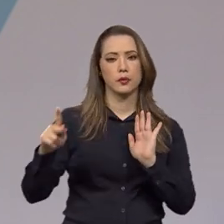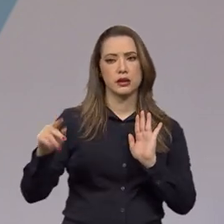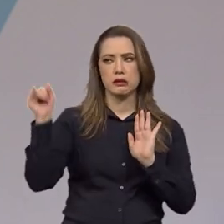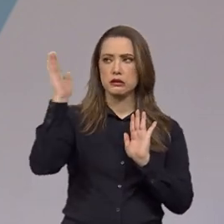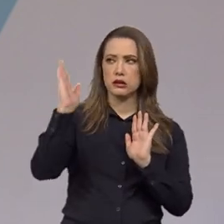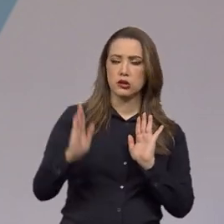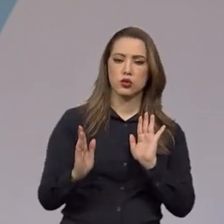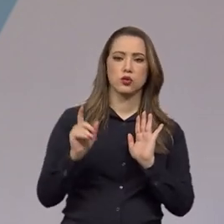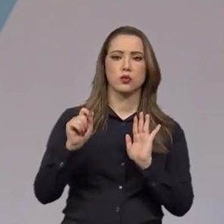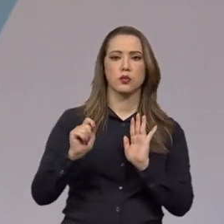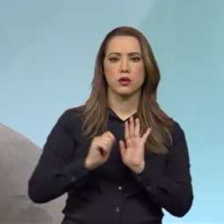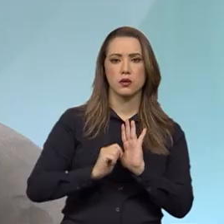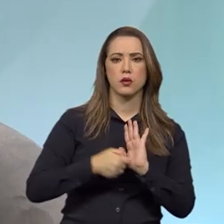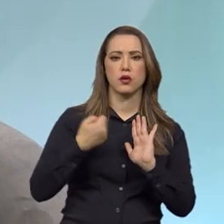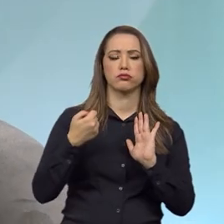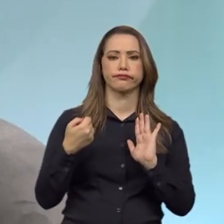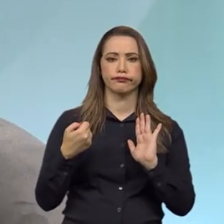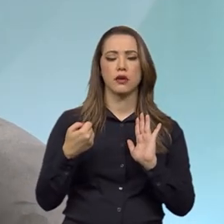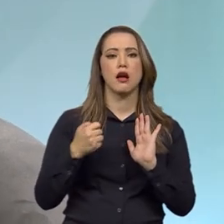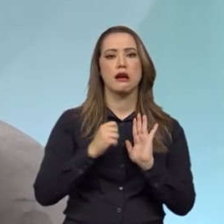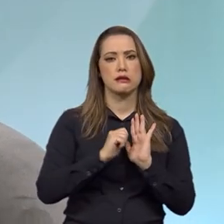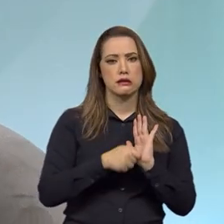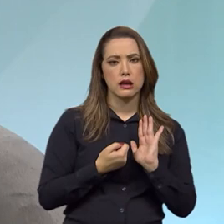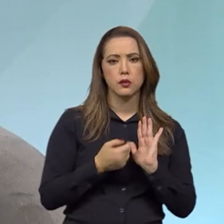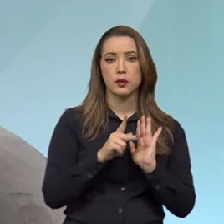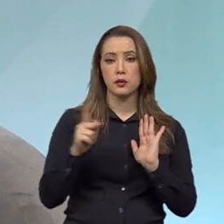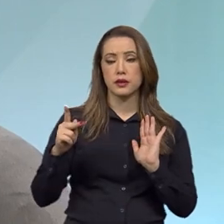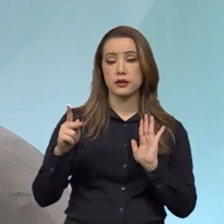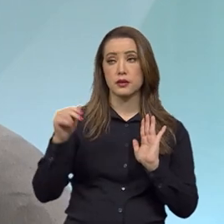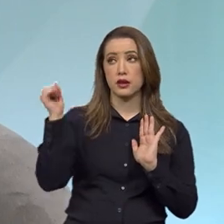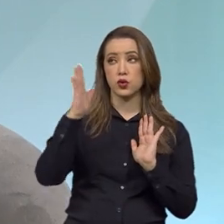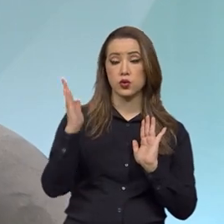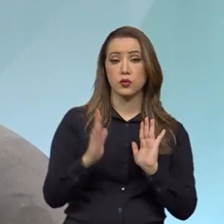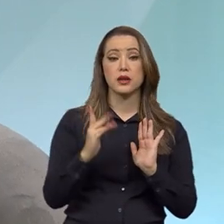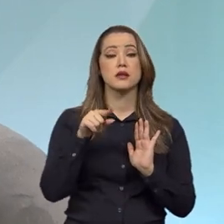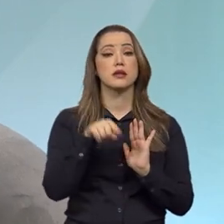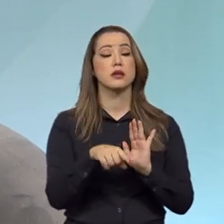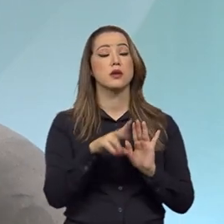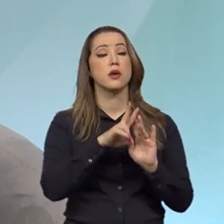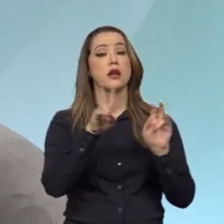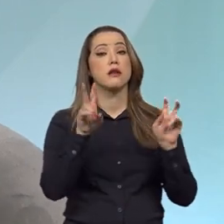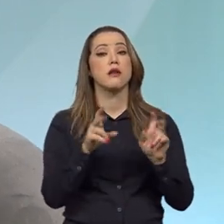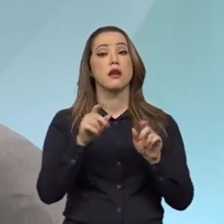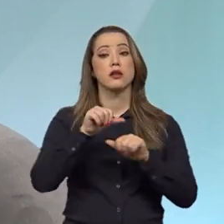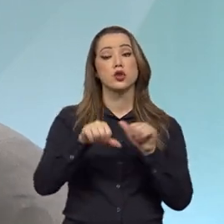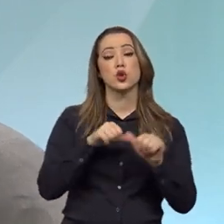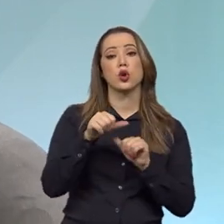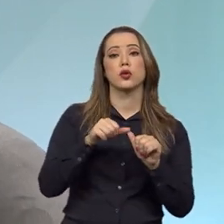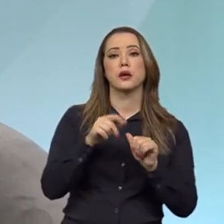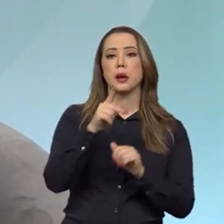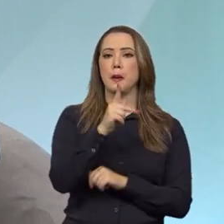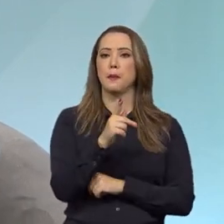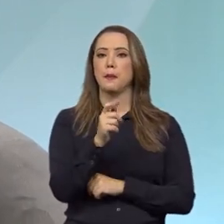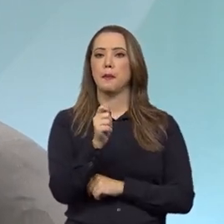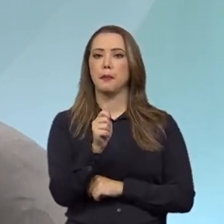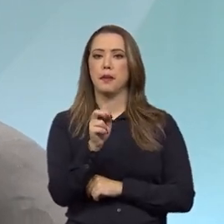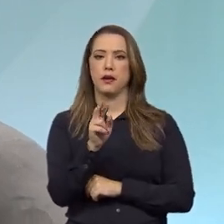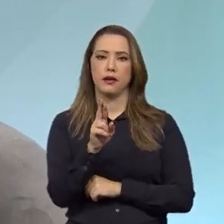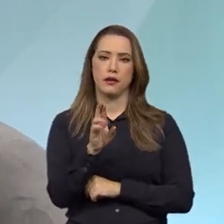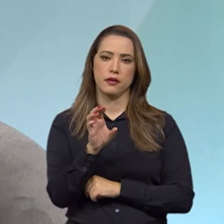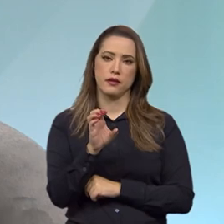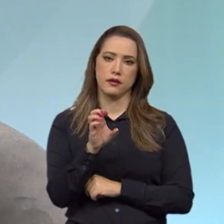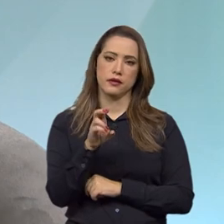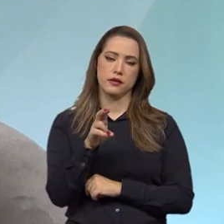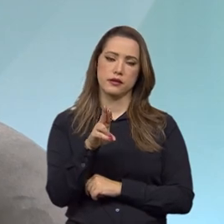ele é chancelado pelo presidente da República, a gente chama de pareceres vinculantes. E o parecer vinculante, ele vincula toda a